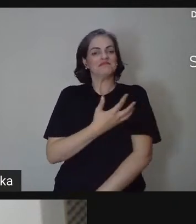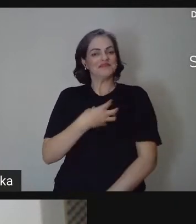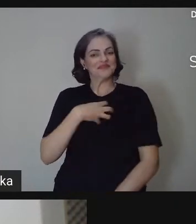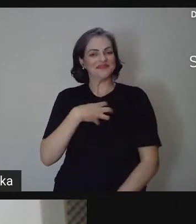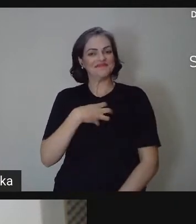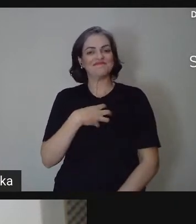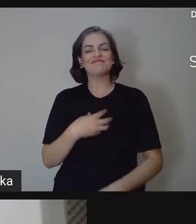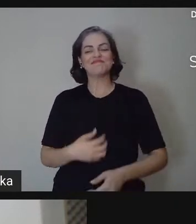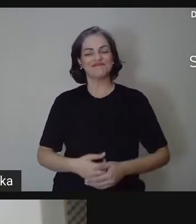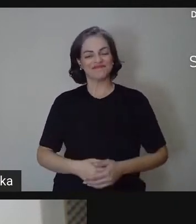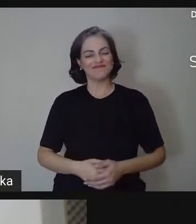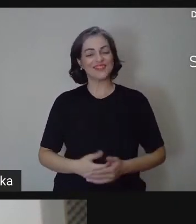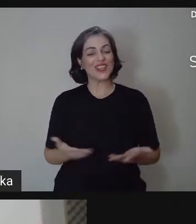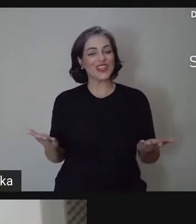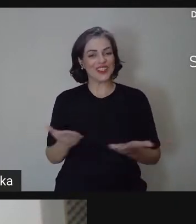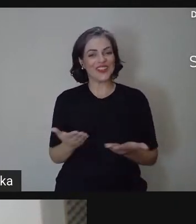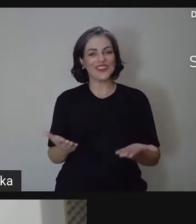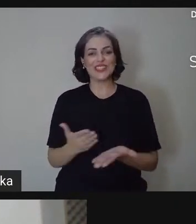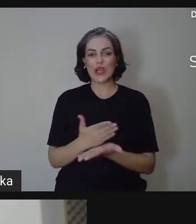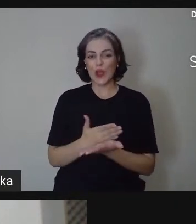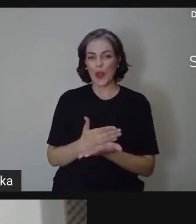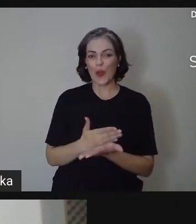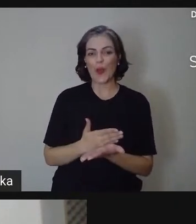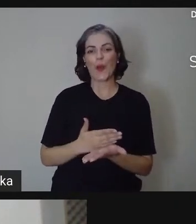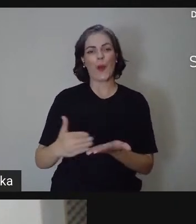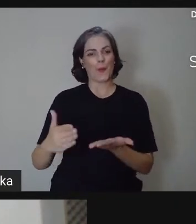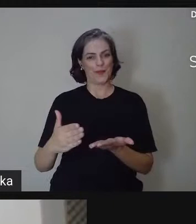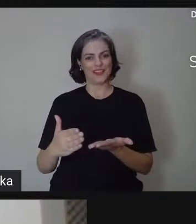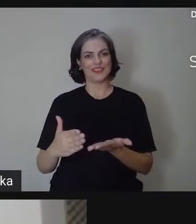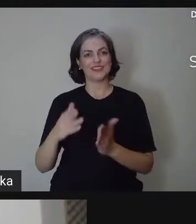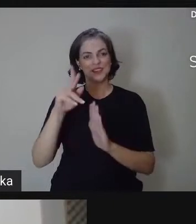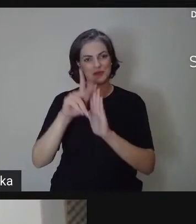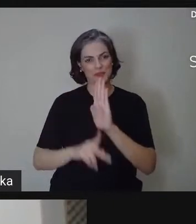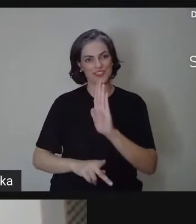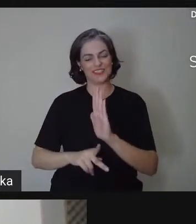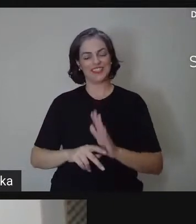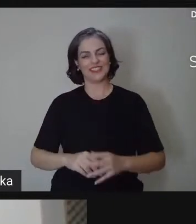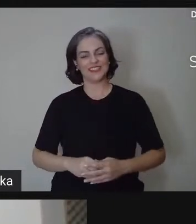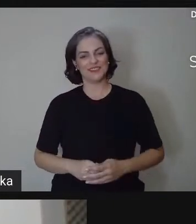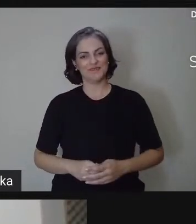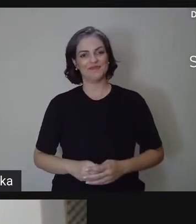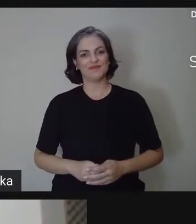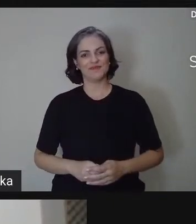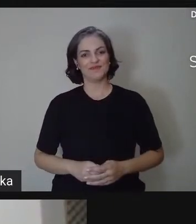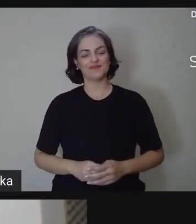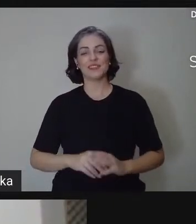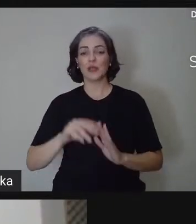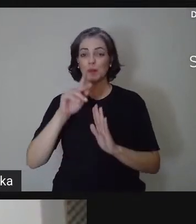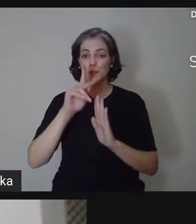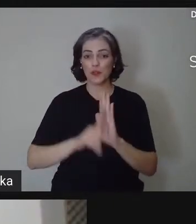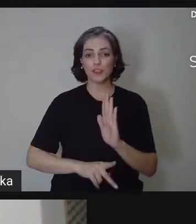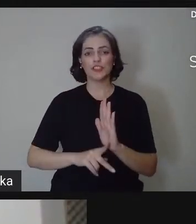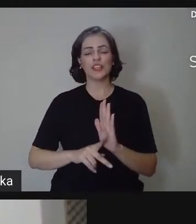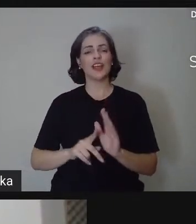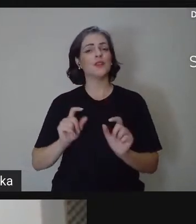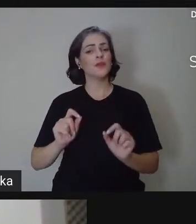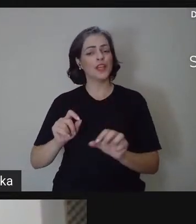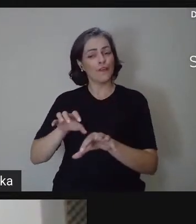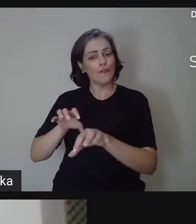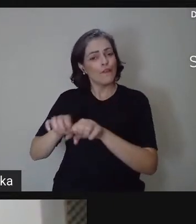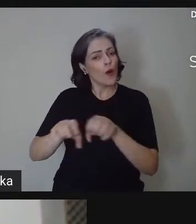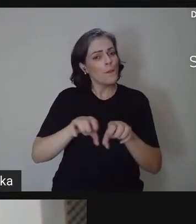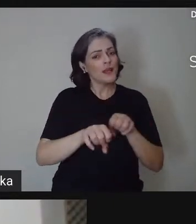estamos hoje começando mesmo um projeto, um projeto de formação de professores.